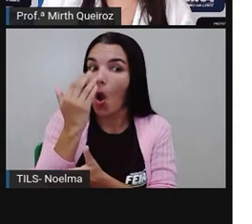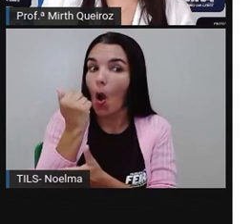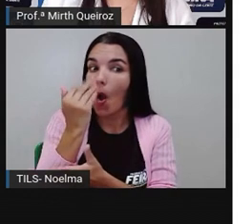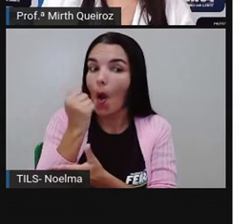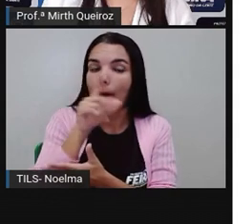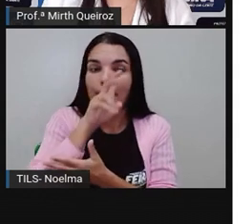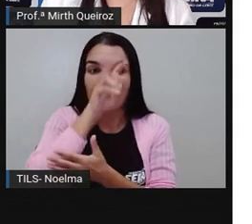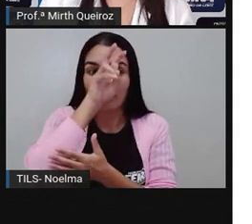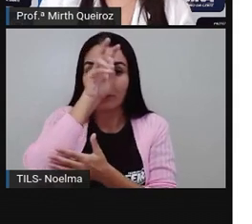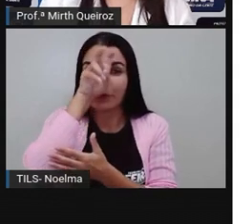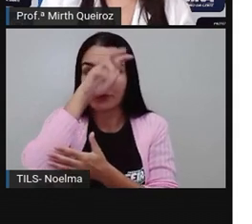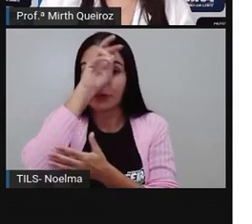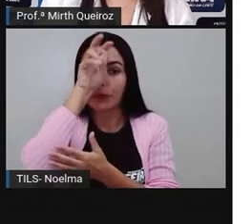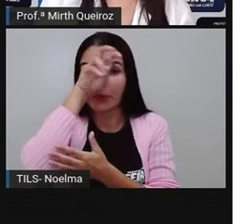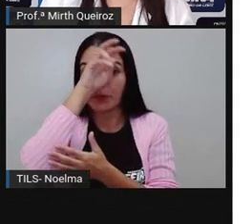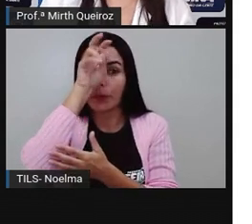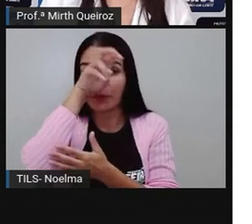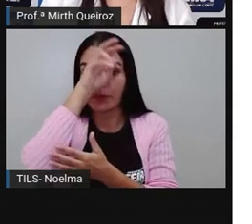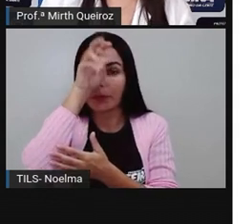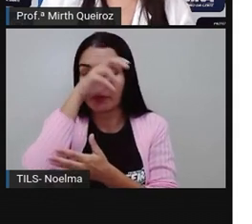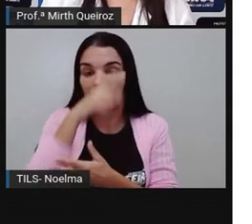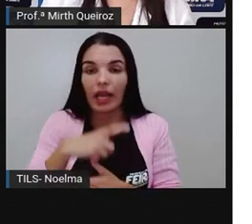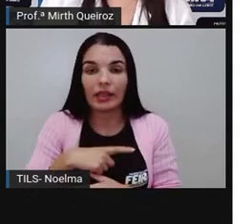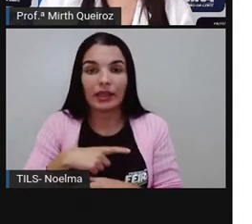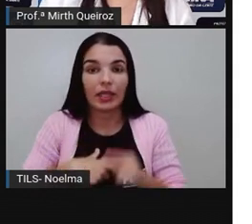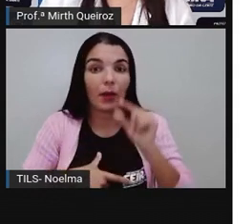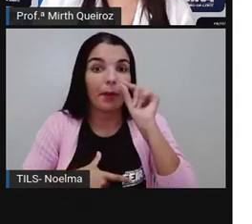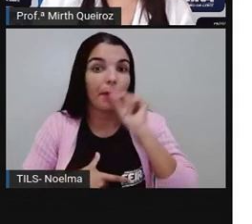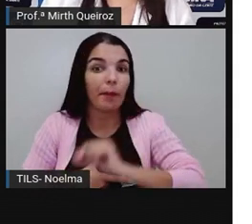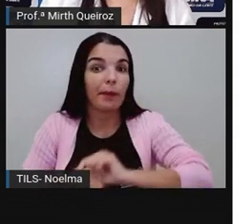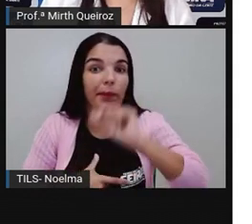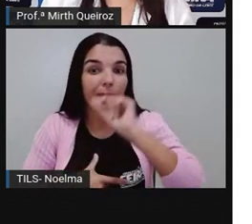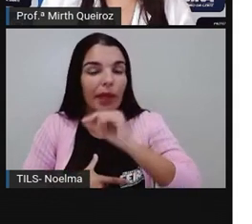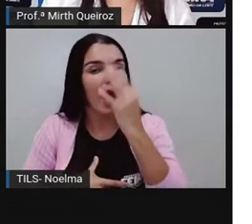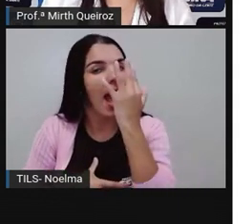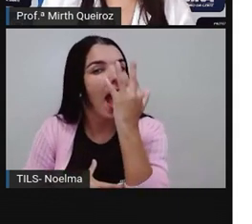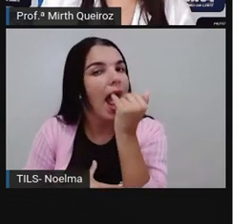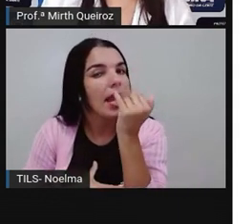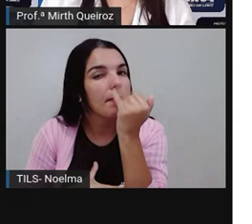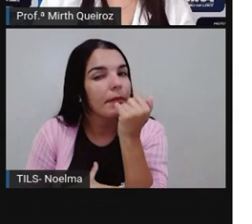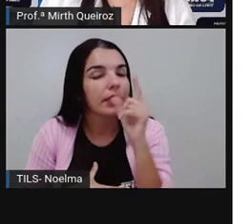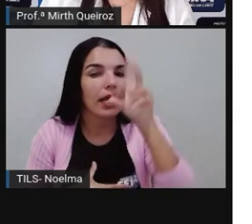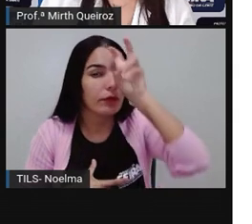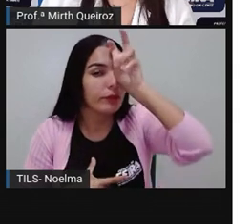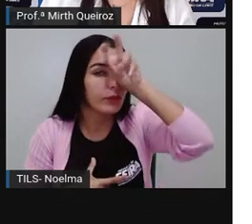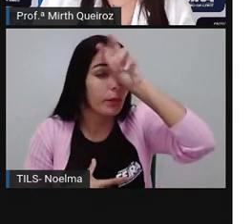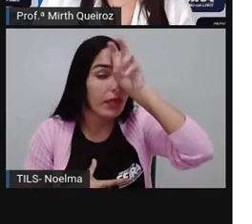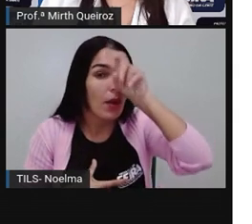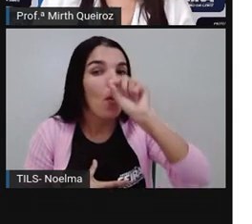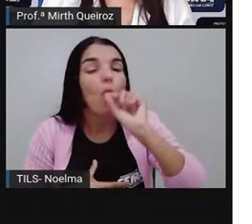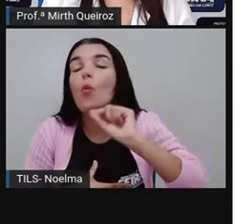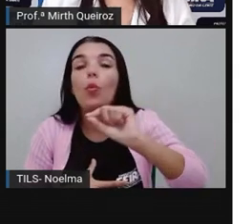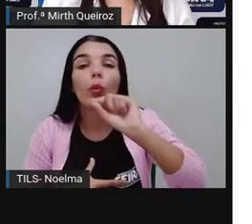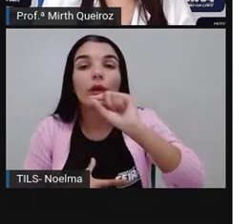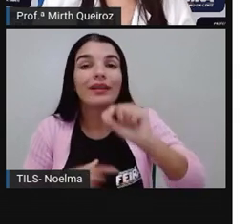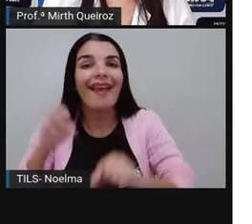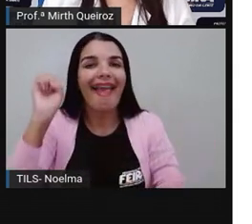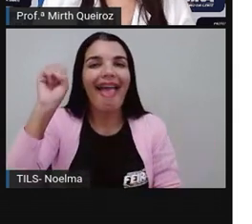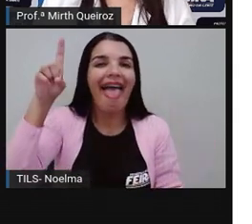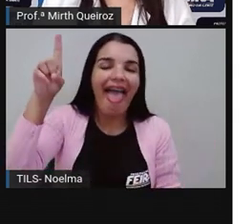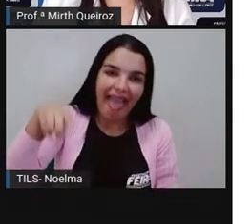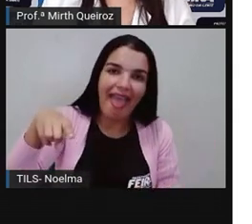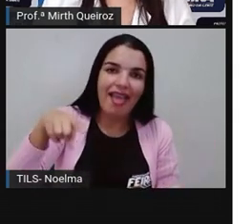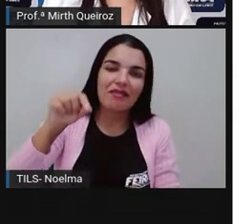formigas. Ser predador de formigas, se alimentar de formigas, é o que o tamanduá